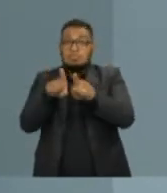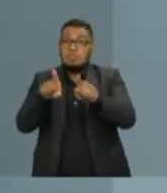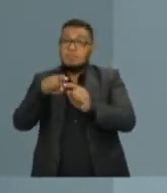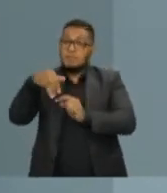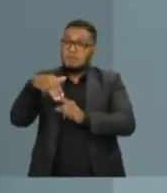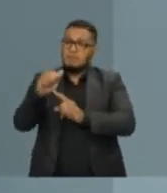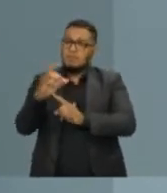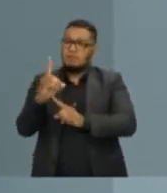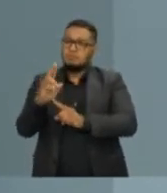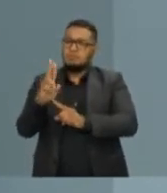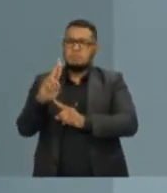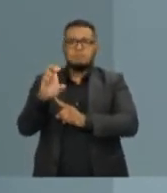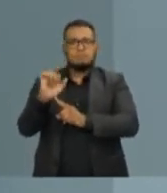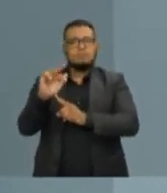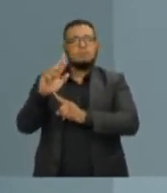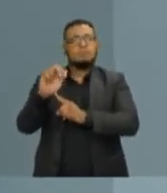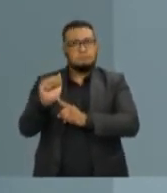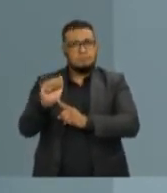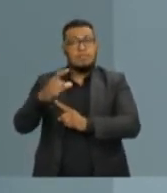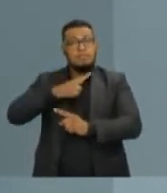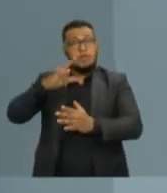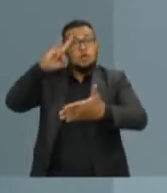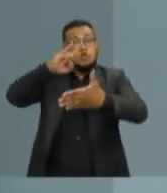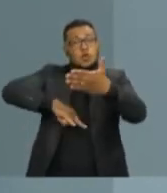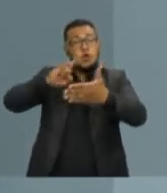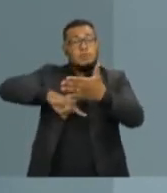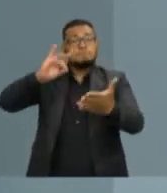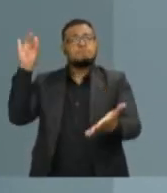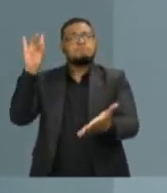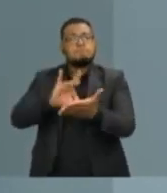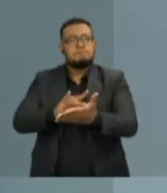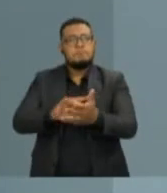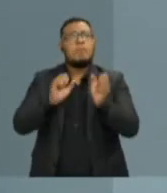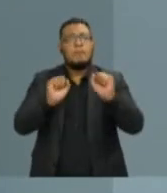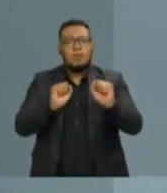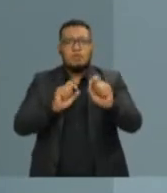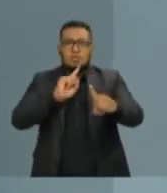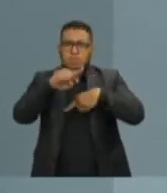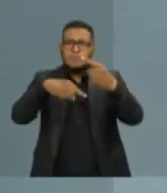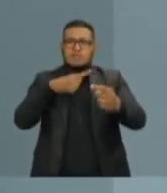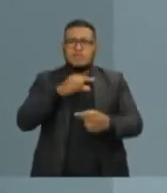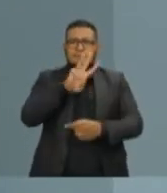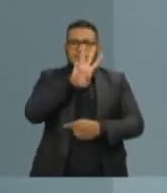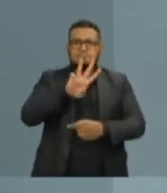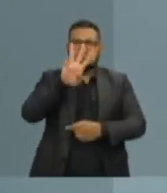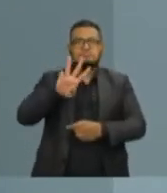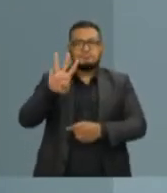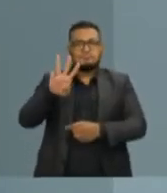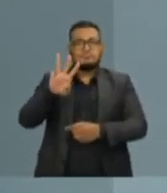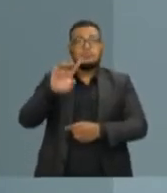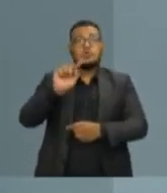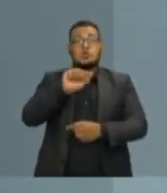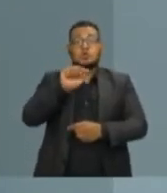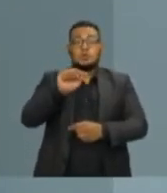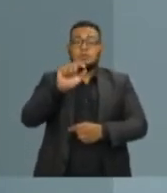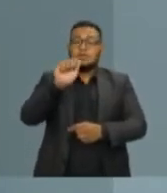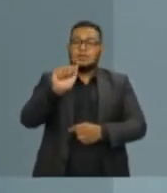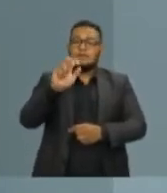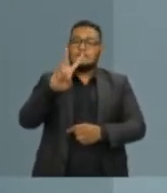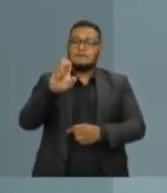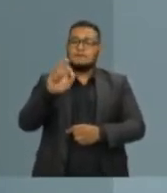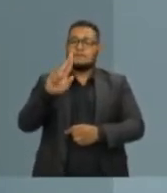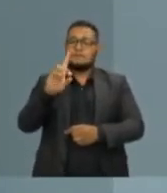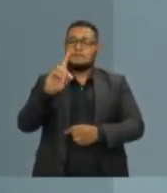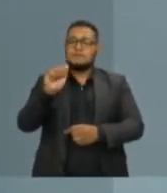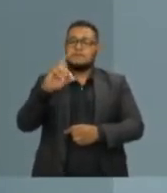Espírito Santo. Nós temos documentos oficiais. Você pode ir lá visitar. Daqui a pouco, nosso site www.averdade.pais10